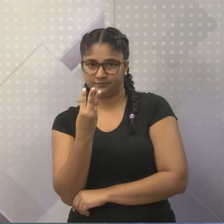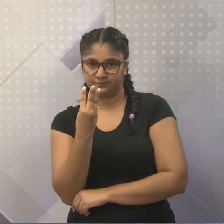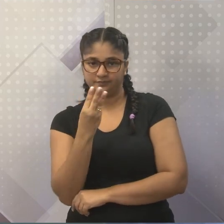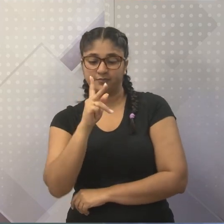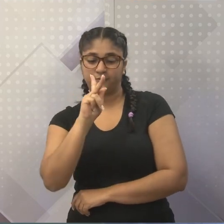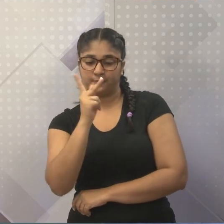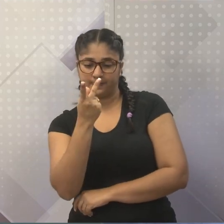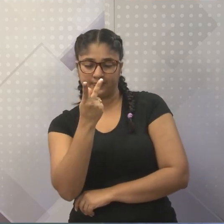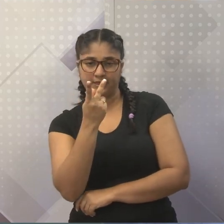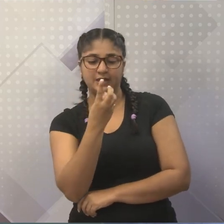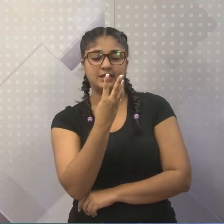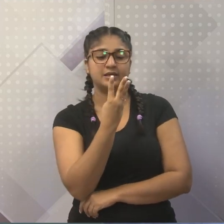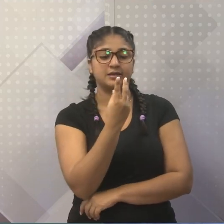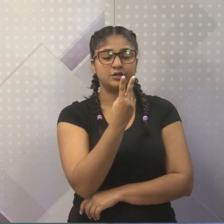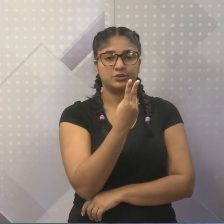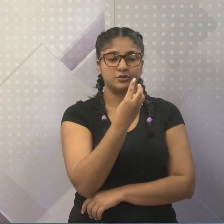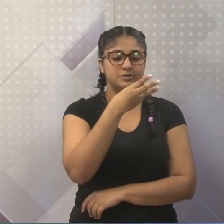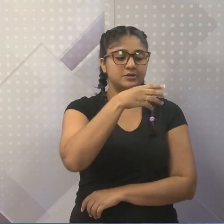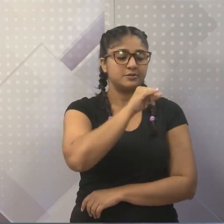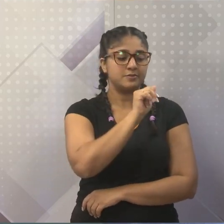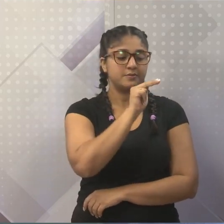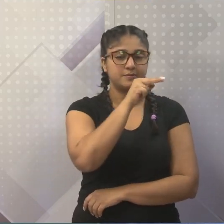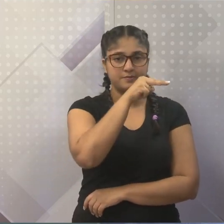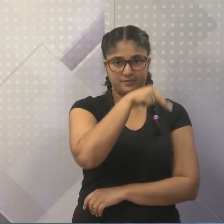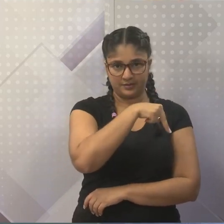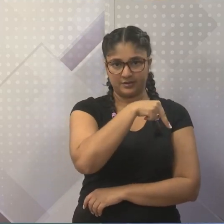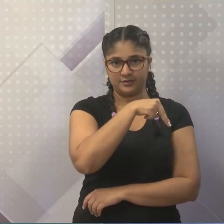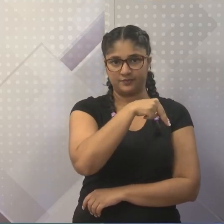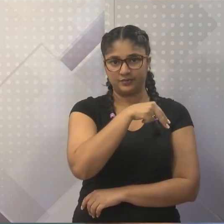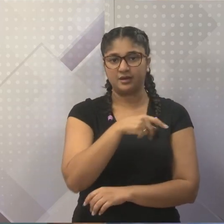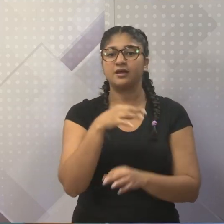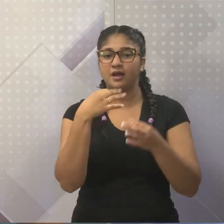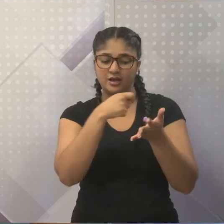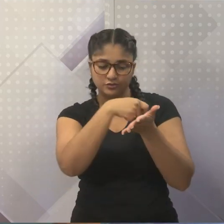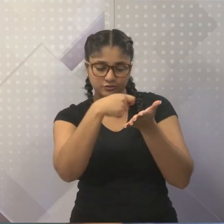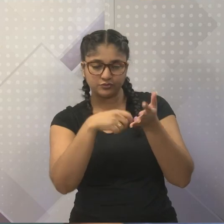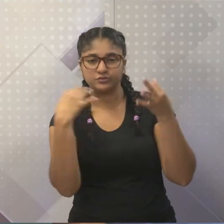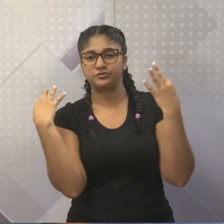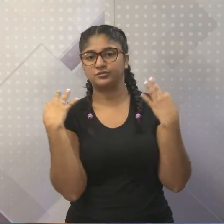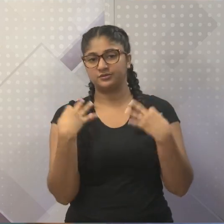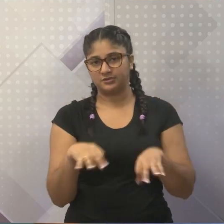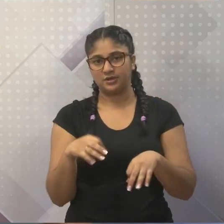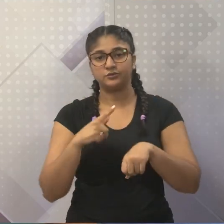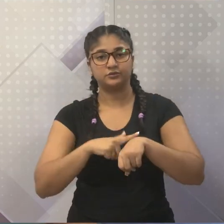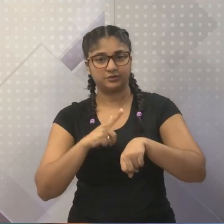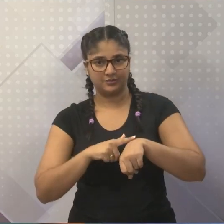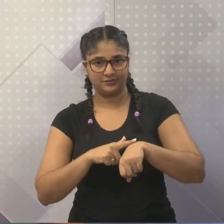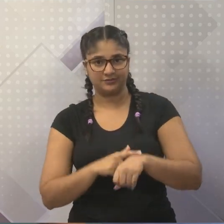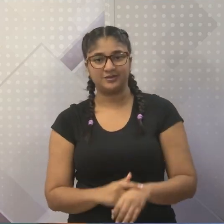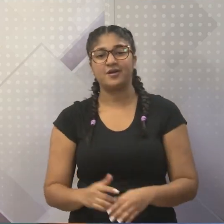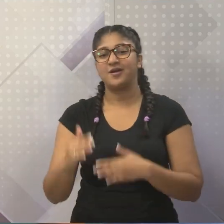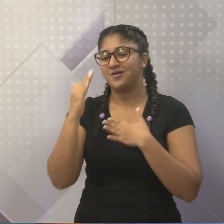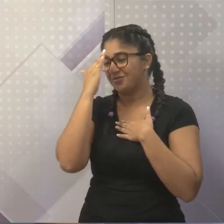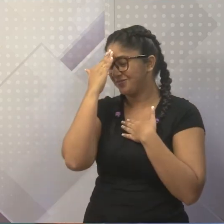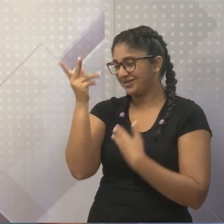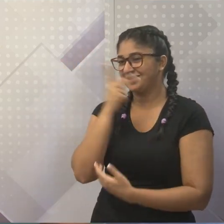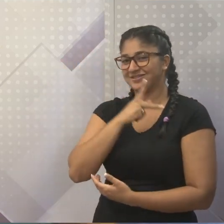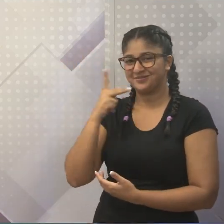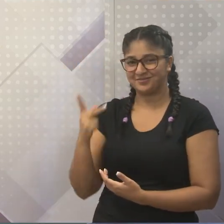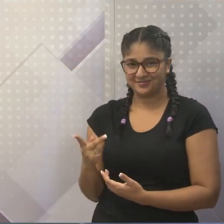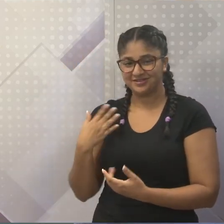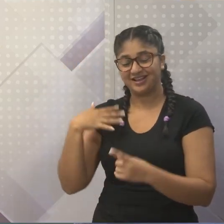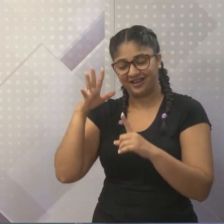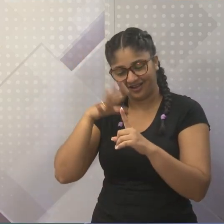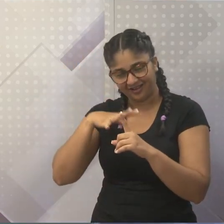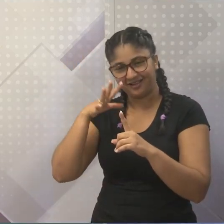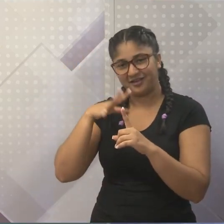32, min, M, I, N. Aí seria a forma correta de escrever as horas. Muito obrigado, professor. Eu aprendi bastante. Faça